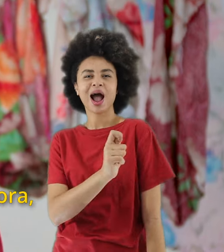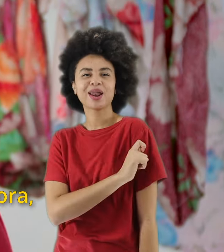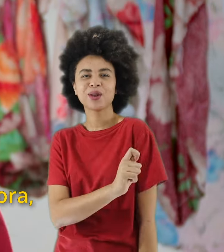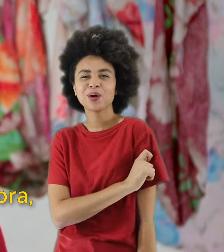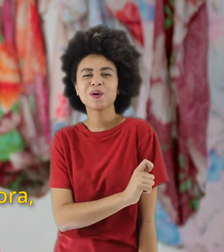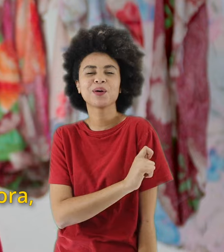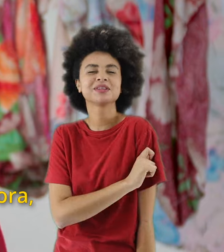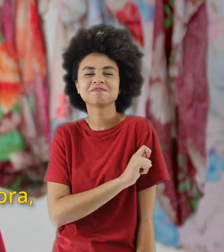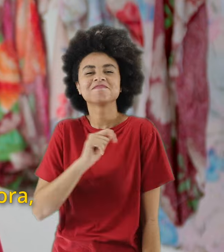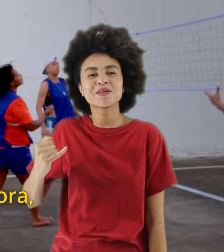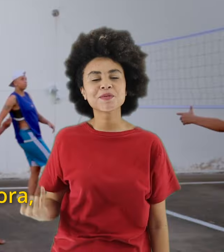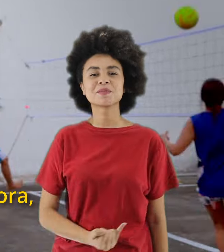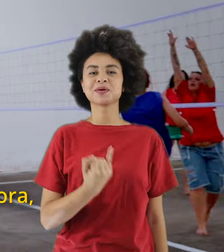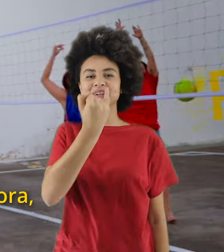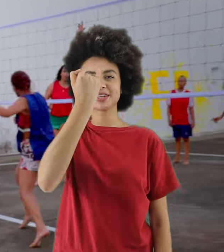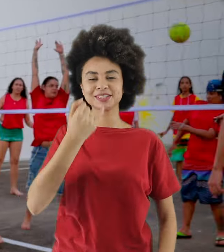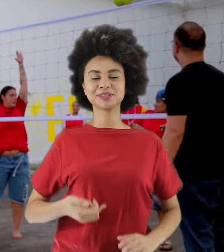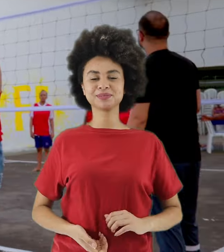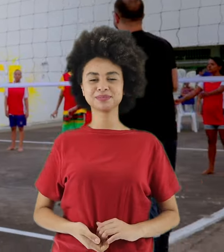também, minha senhora, é muito importante, né?